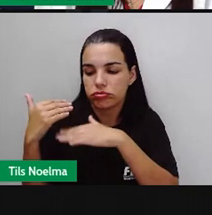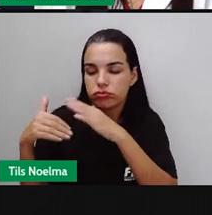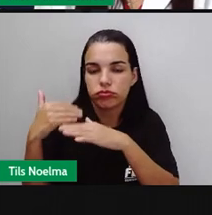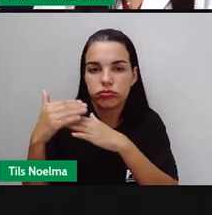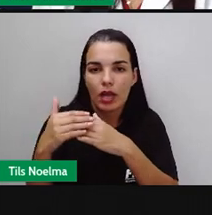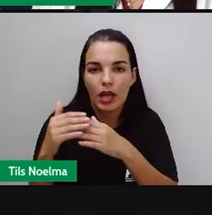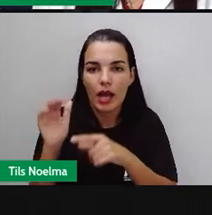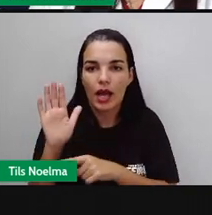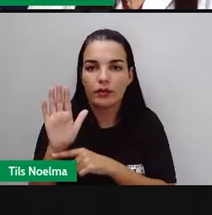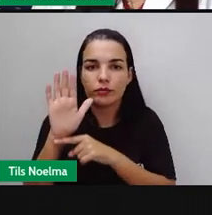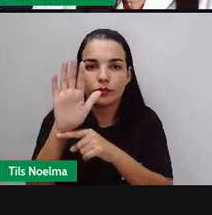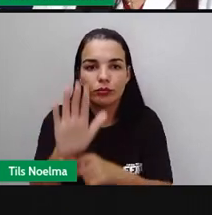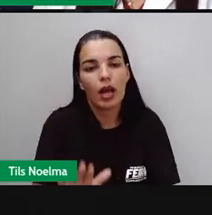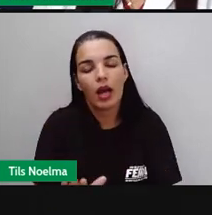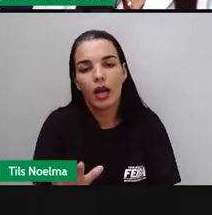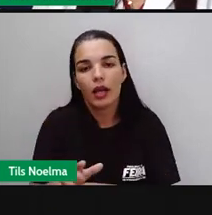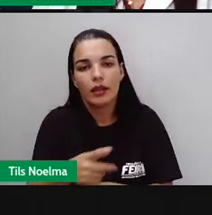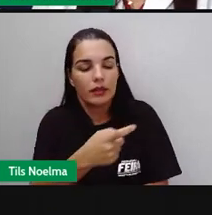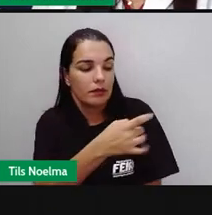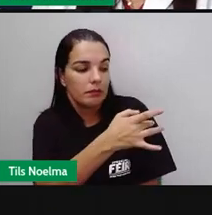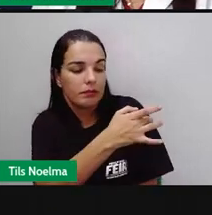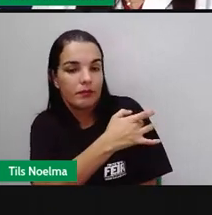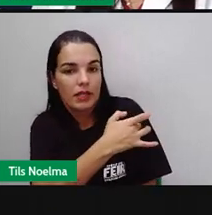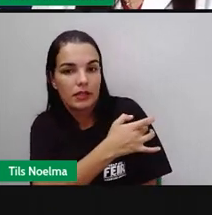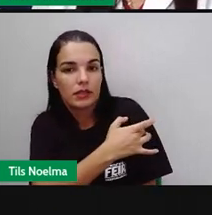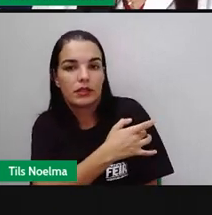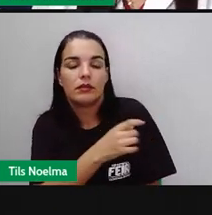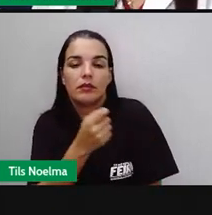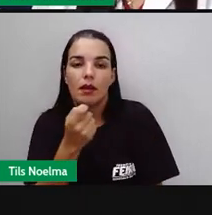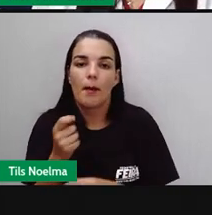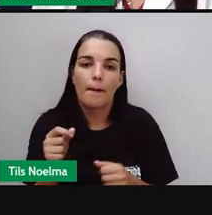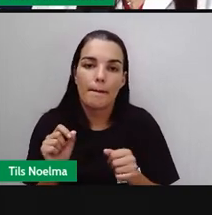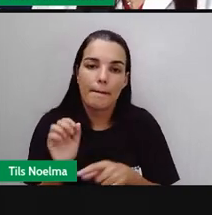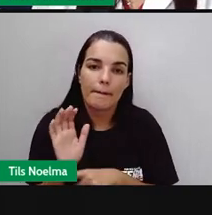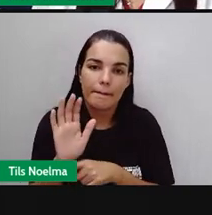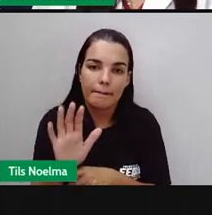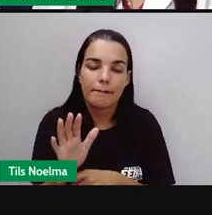antibióticos e de outros medicamentos aí também.